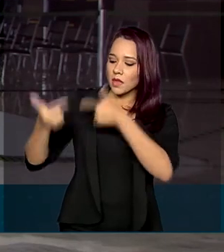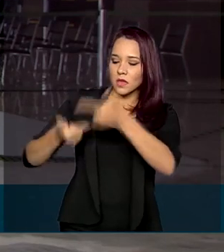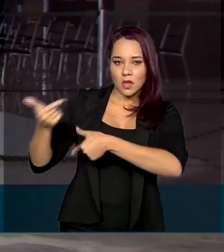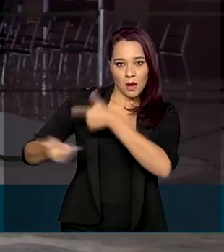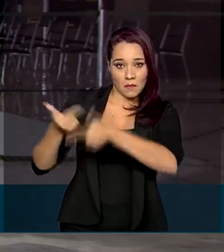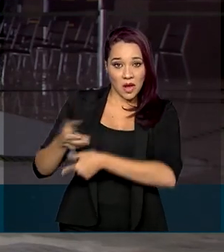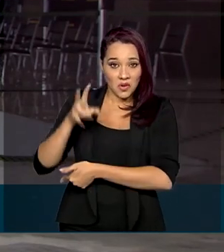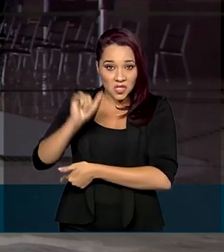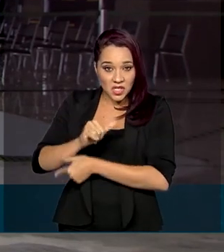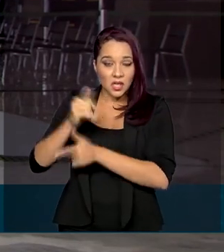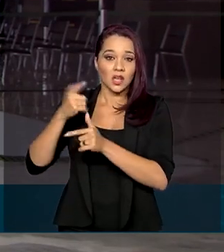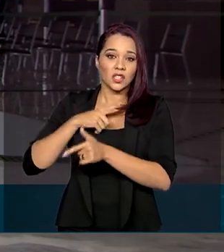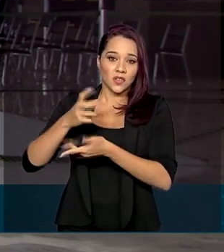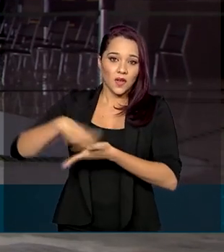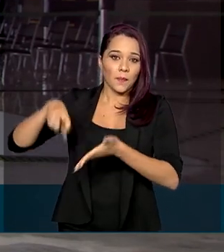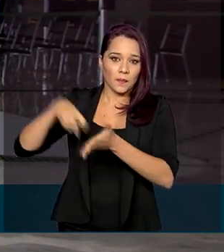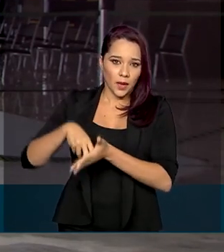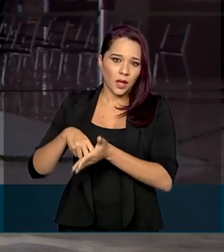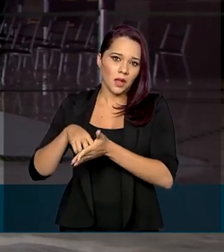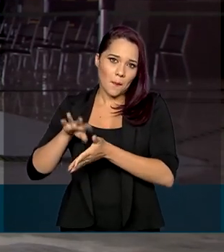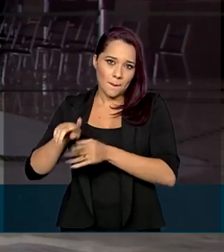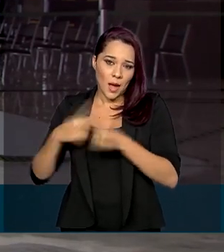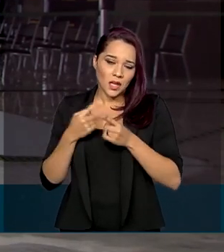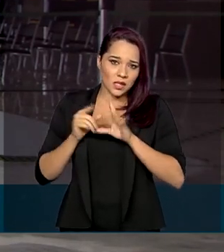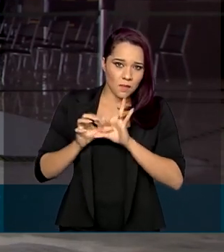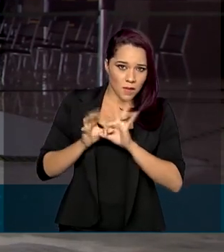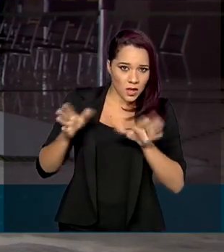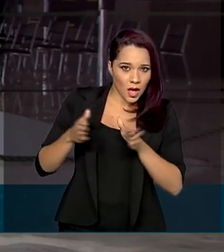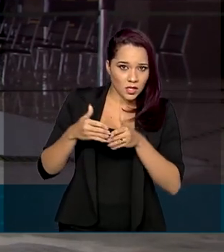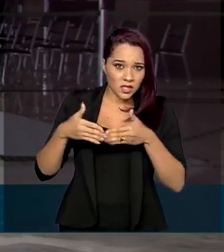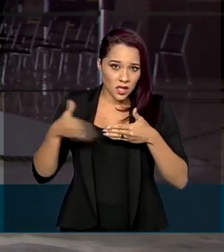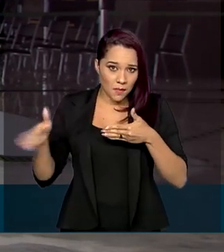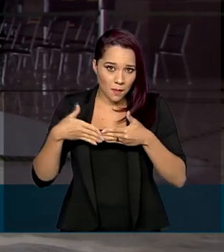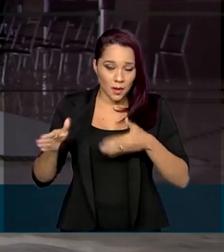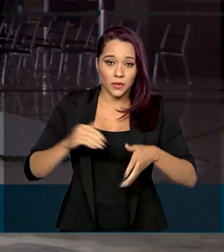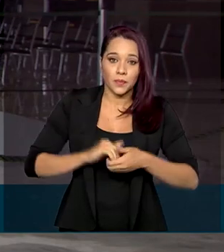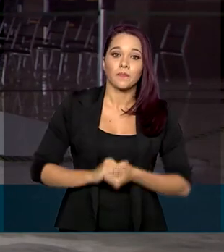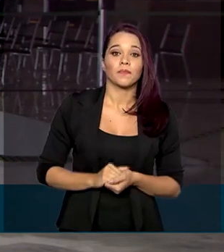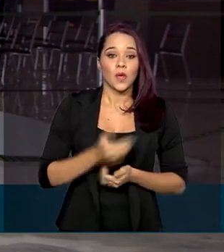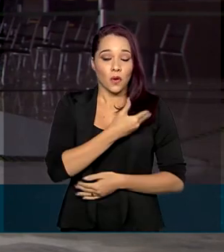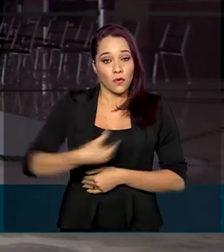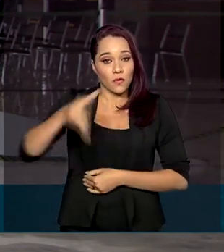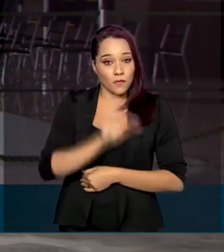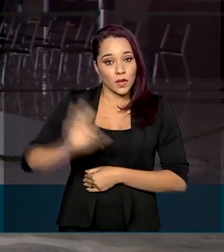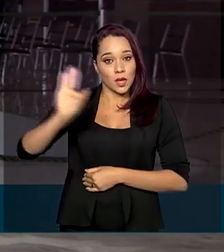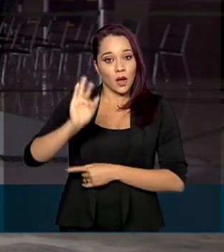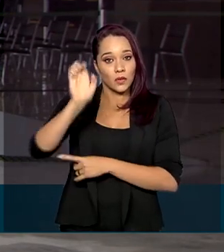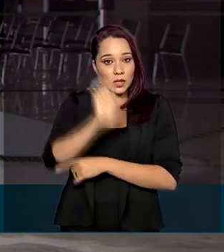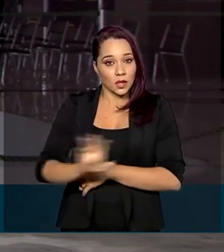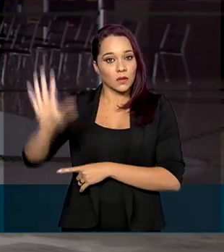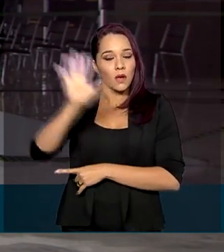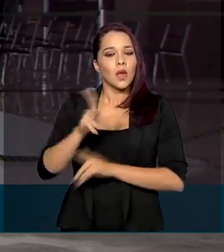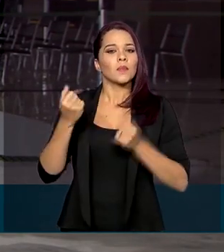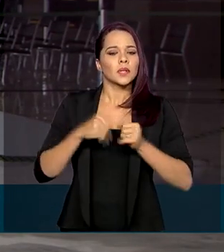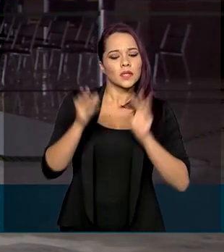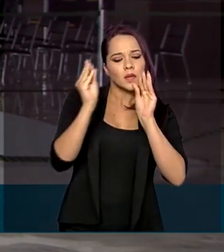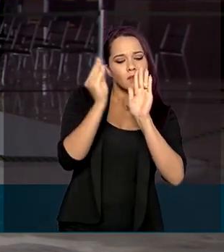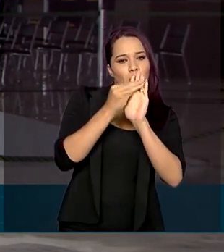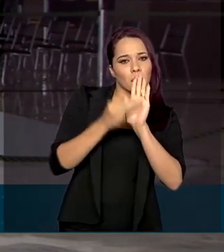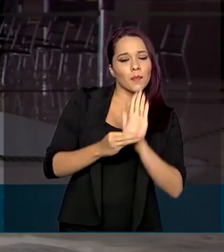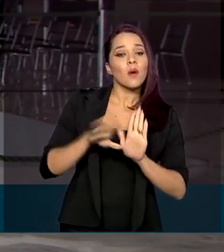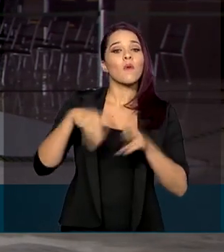exerce se cumprir a pena em liberdade. A lei diz ainda que os governos federal e estaduais devem definir as